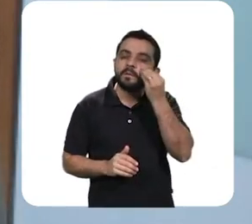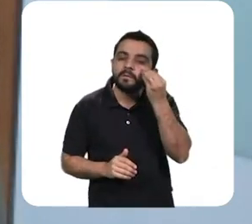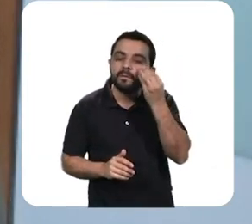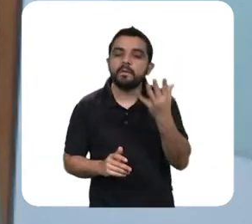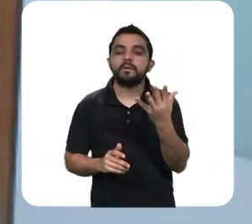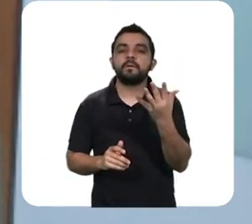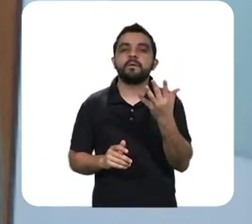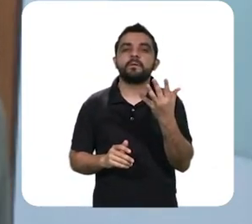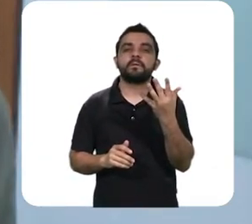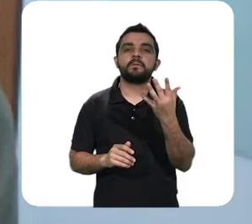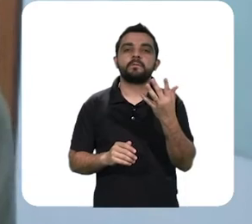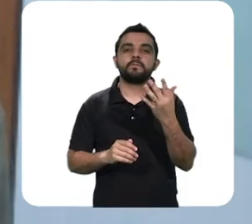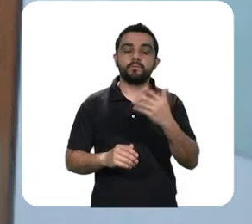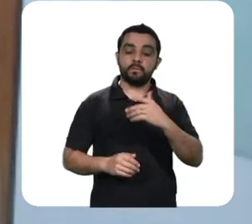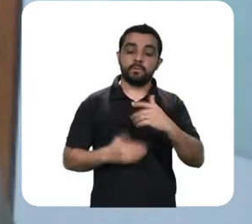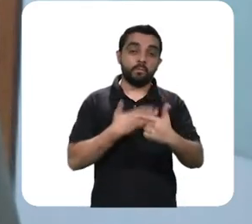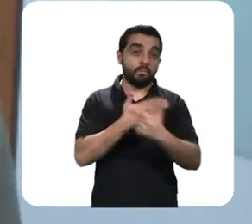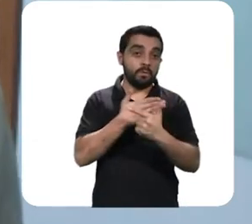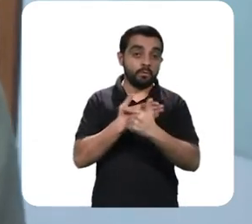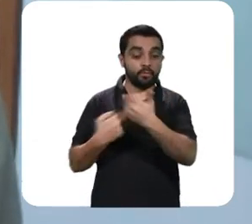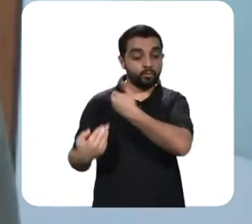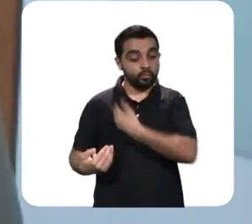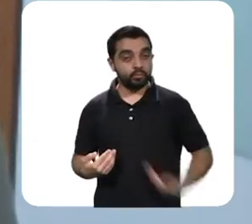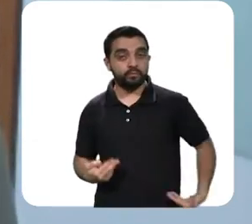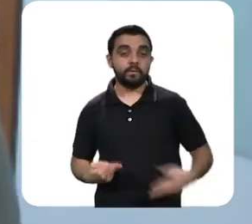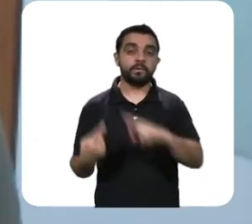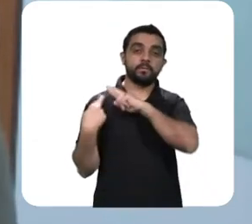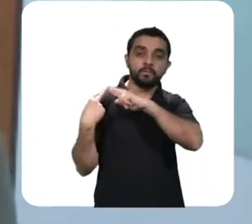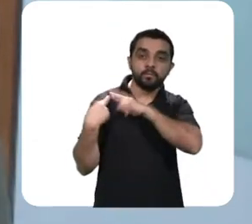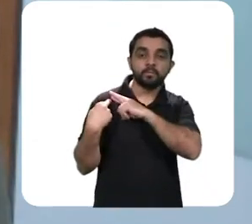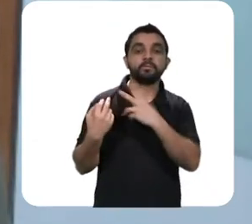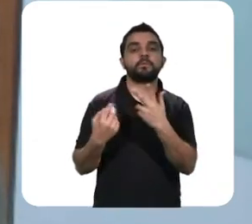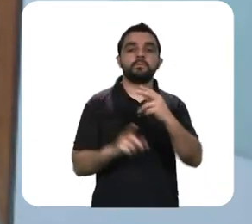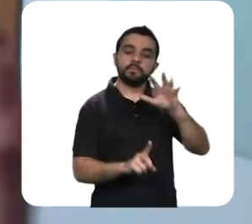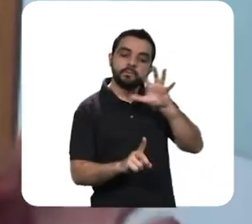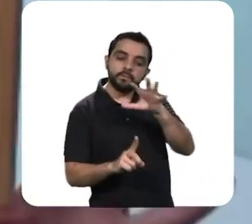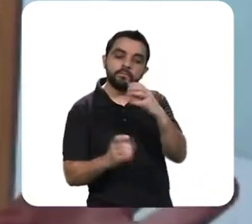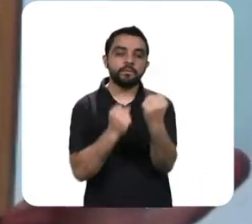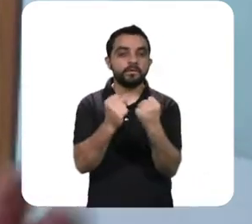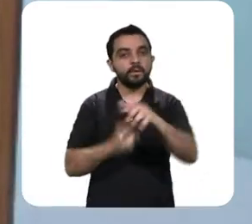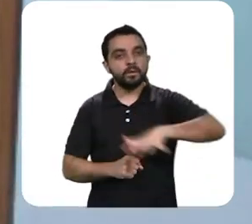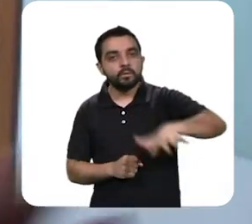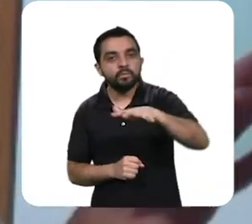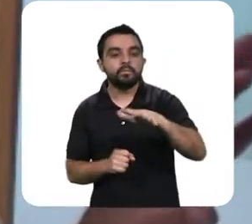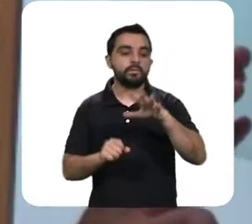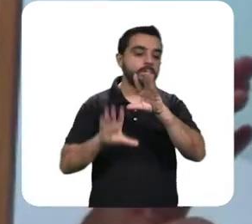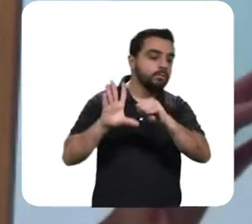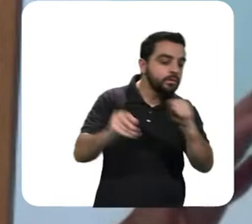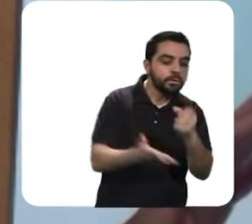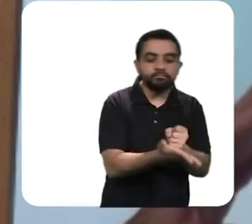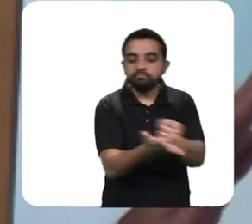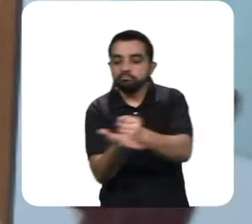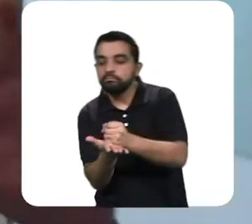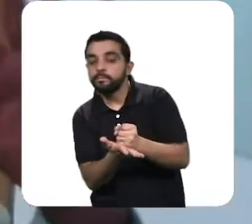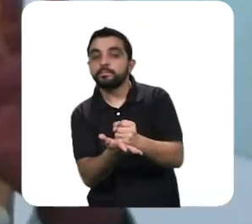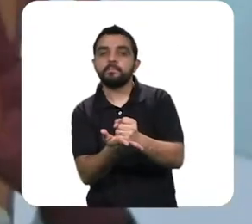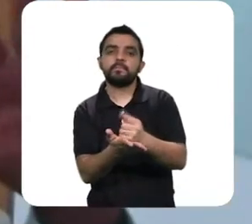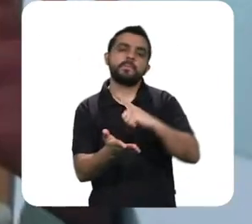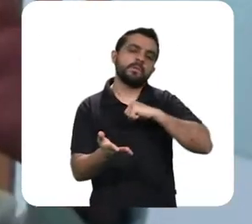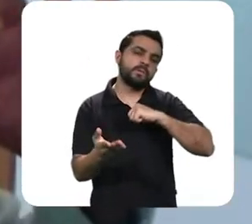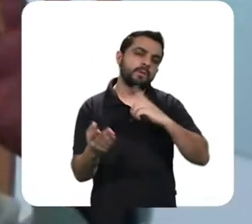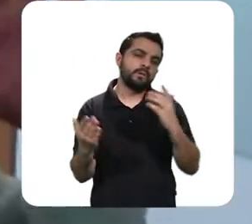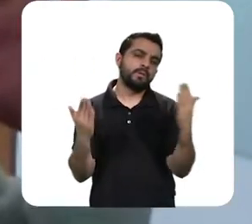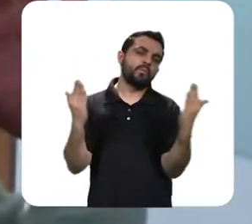através da intervenção do Estado na economia não de uma forma existe um debate político entre liberalismo e